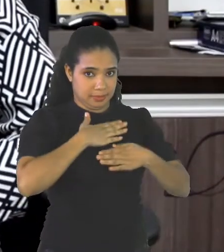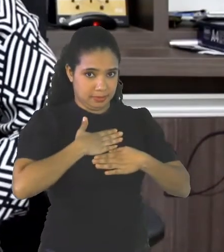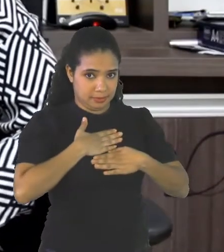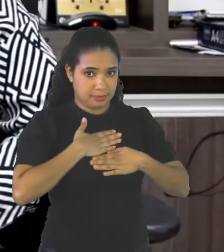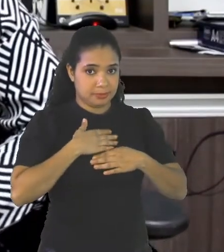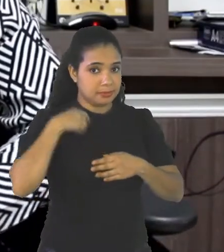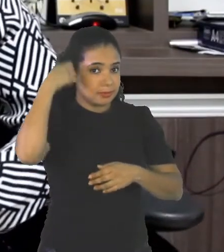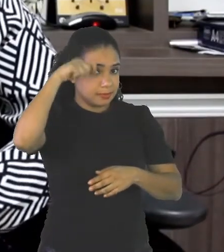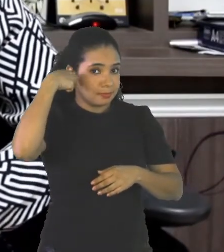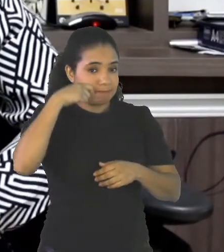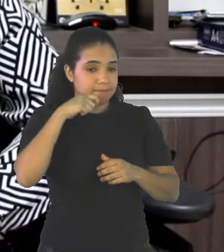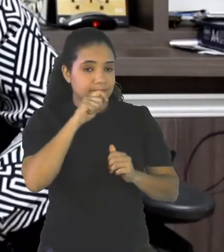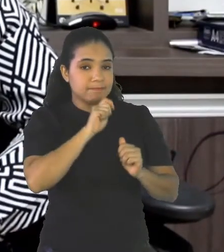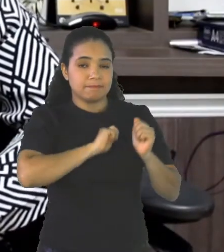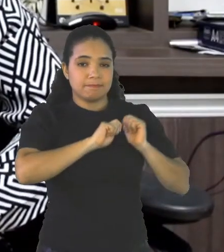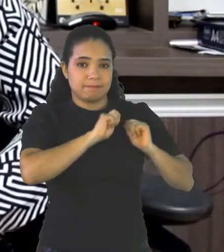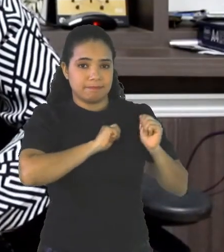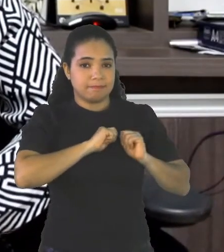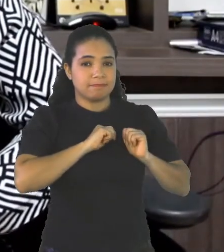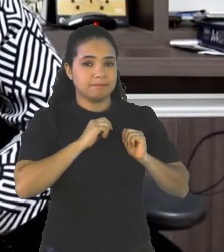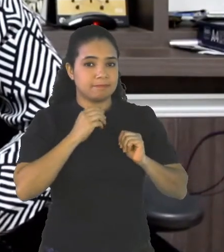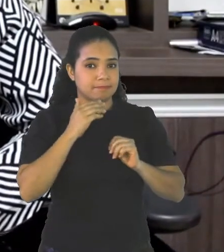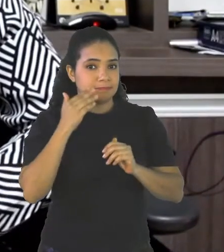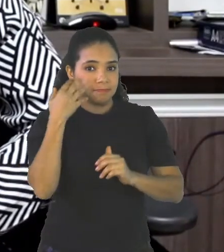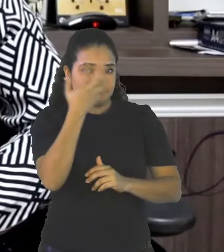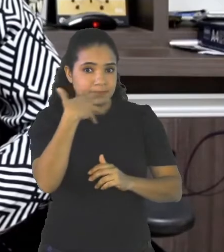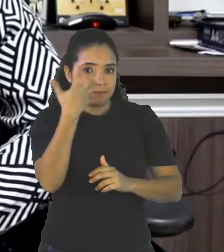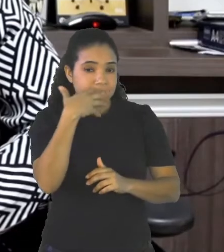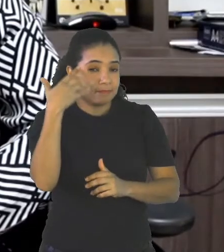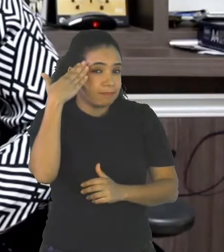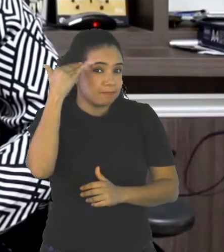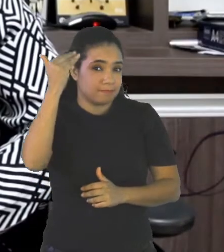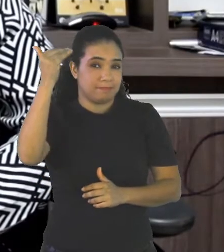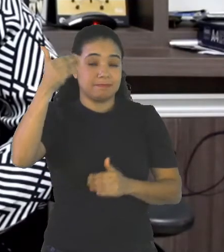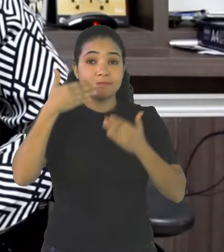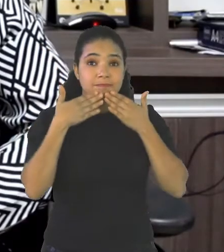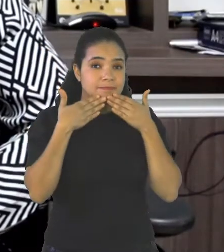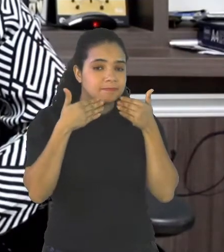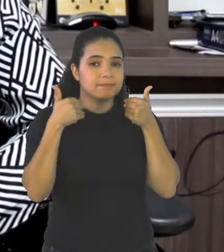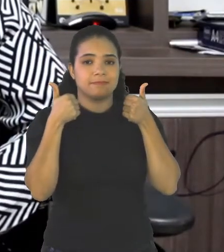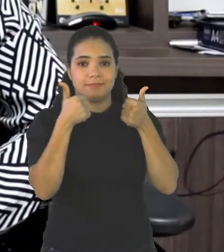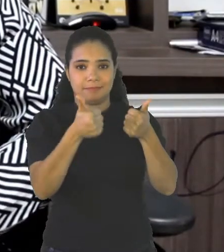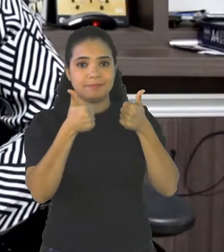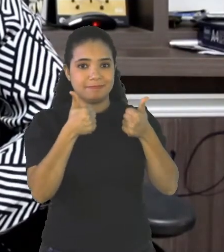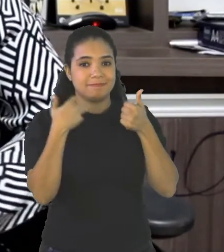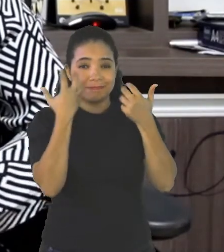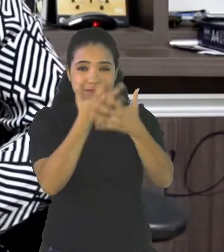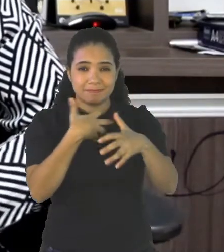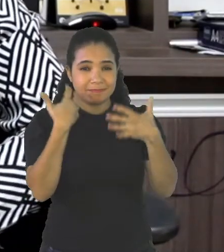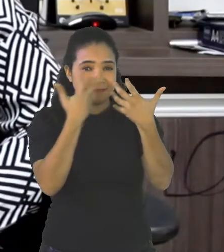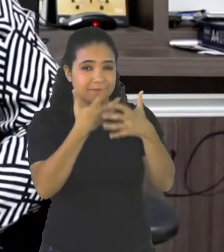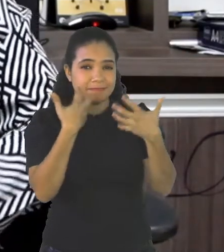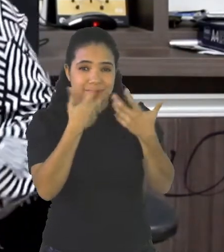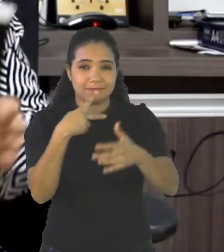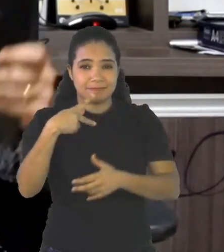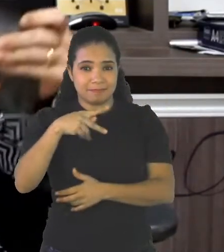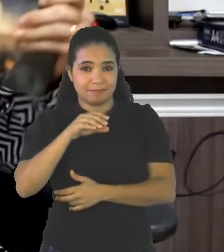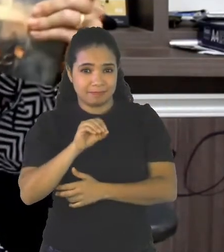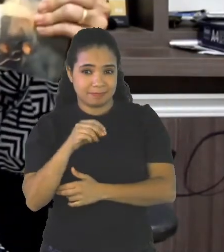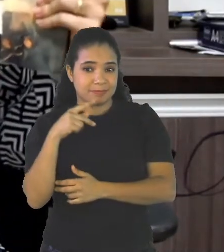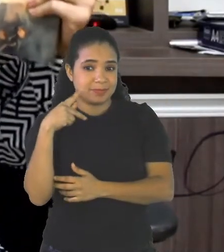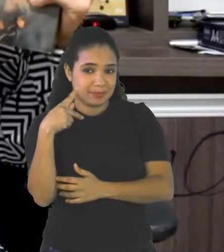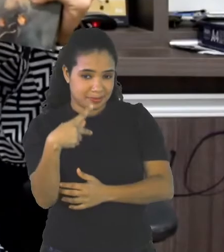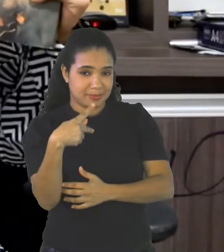great Singer And he Was known As The best Singer Ever The king Of pop And I'm Talking About